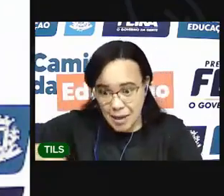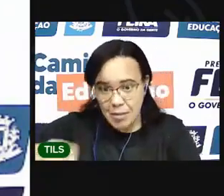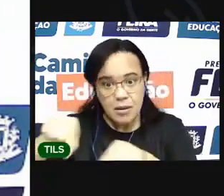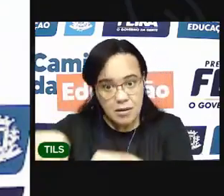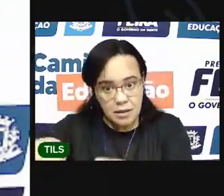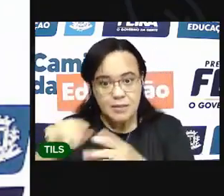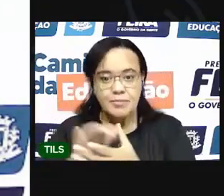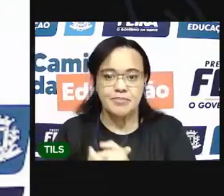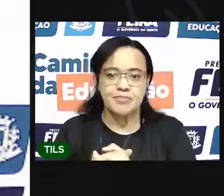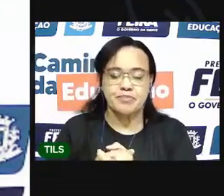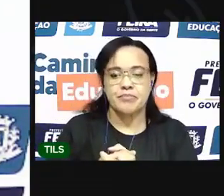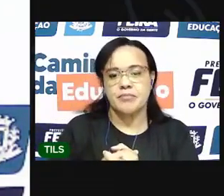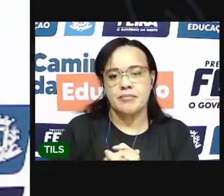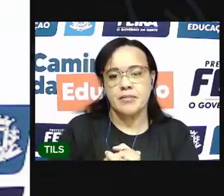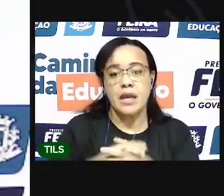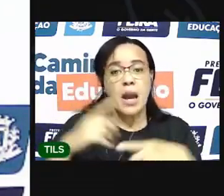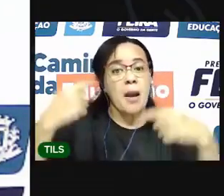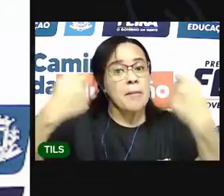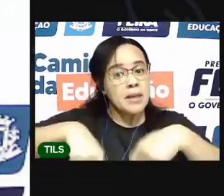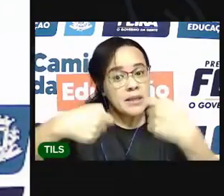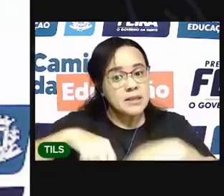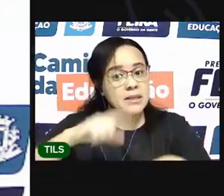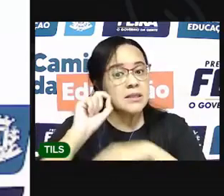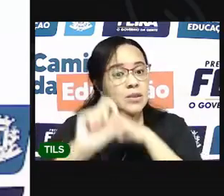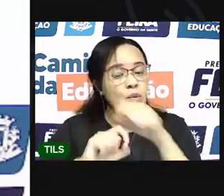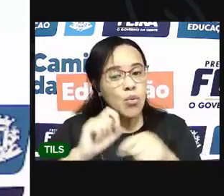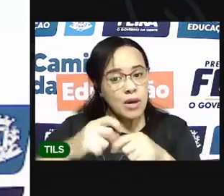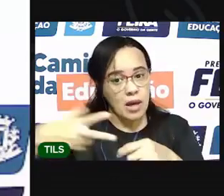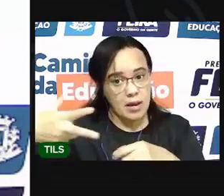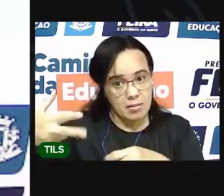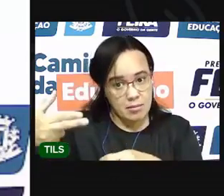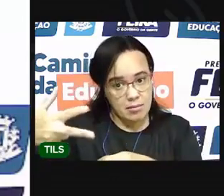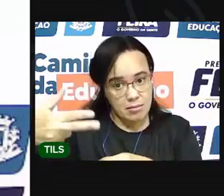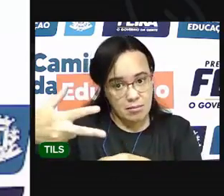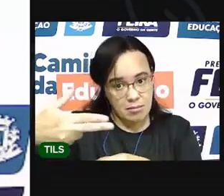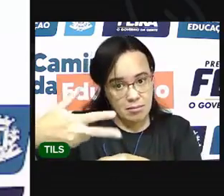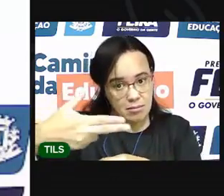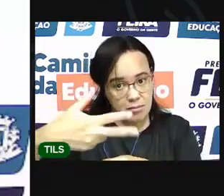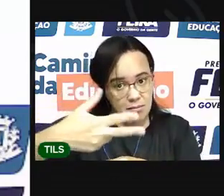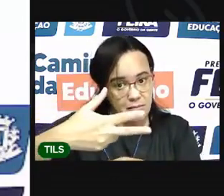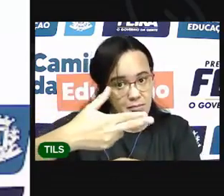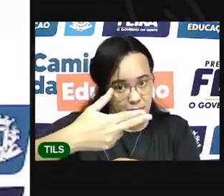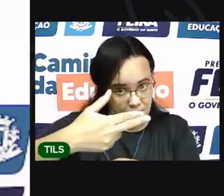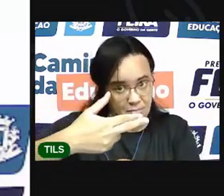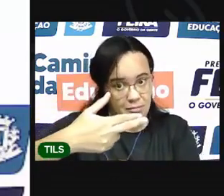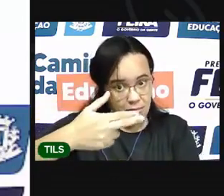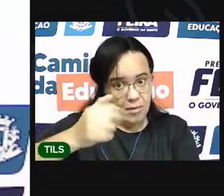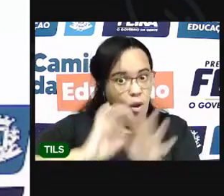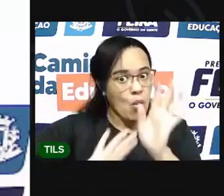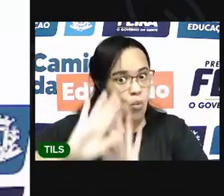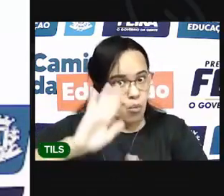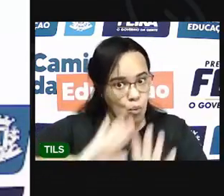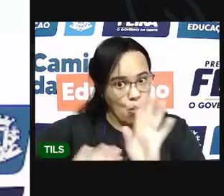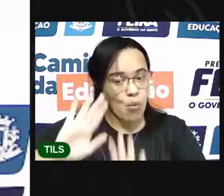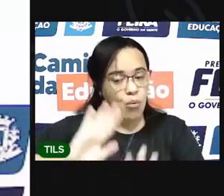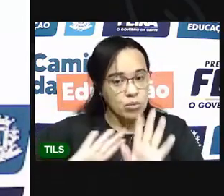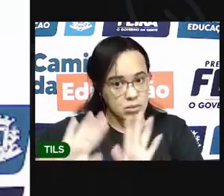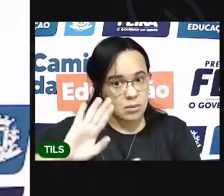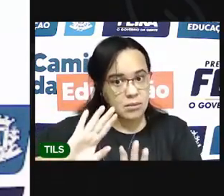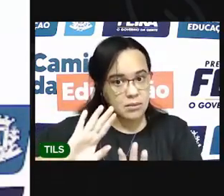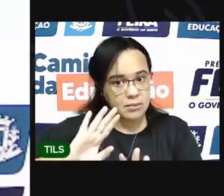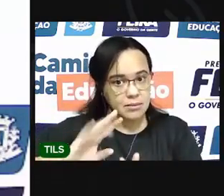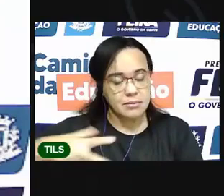A gente também vai precisar de uma tesoura. Sem ponta, tá? Para não se machucar.